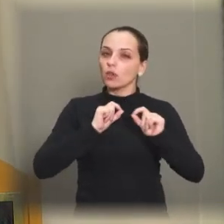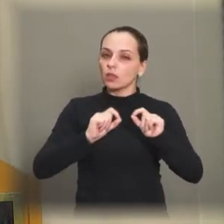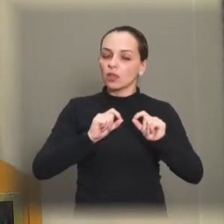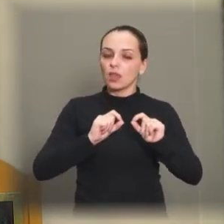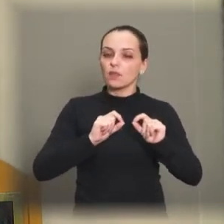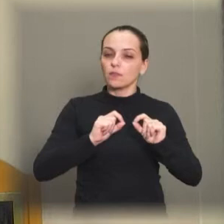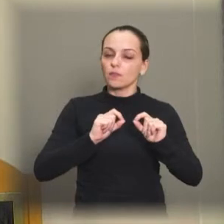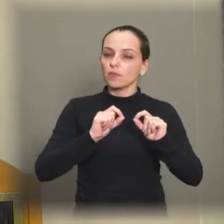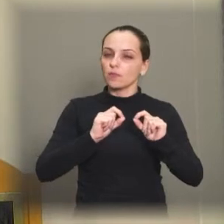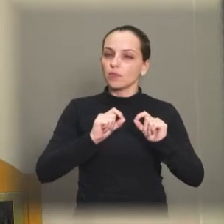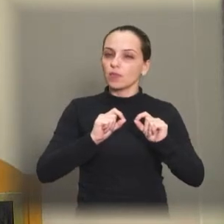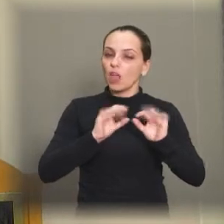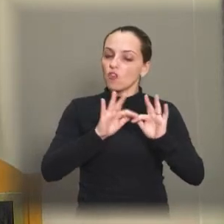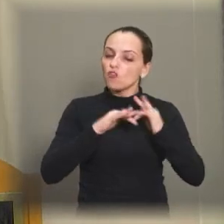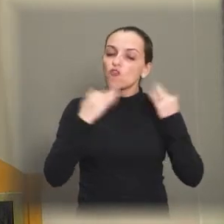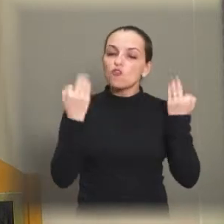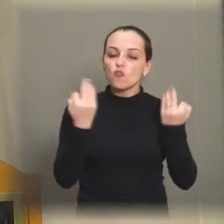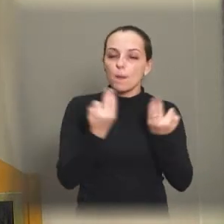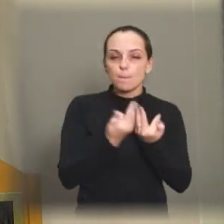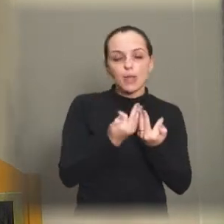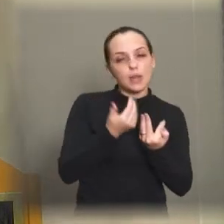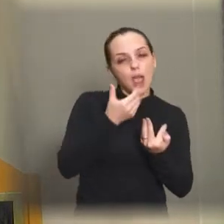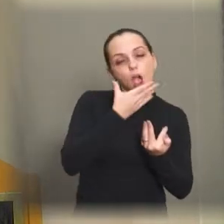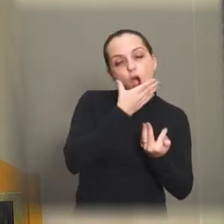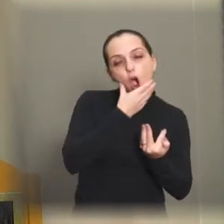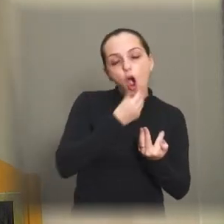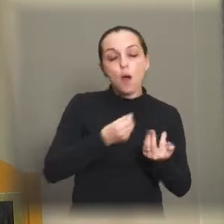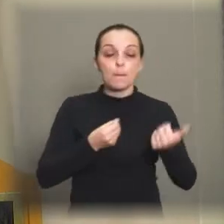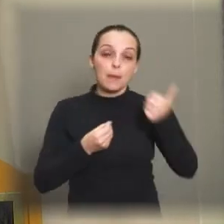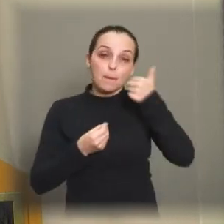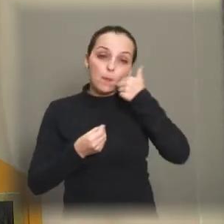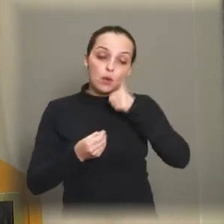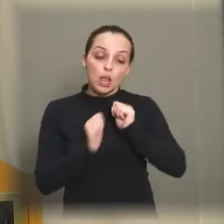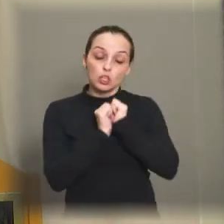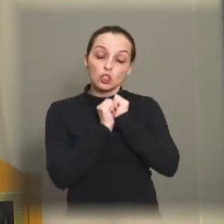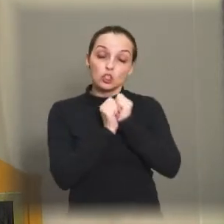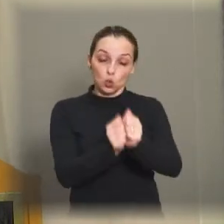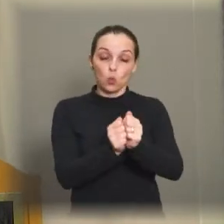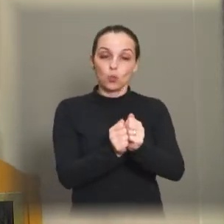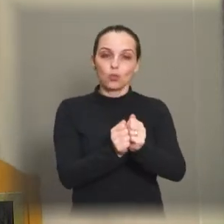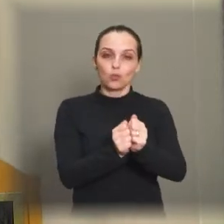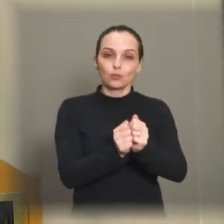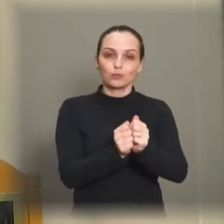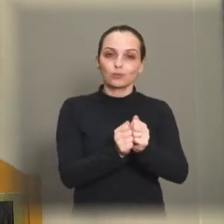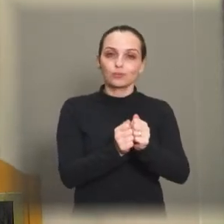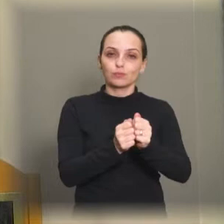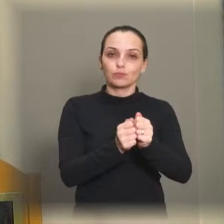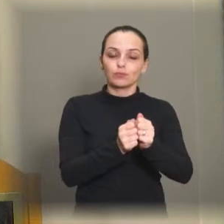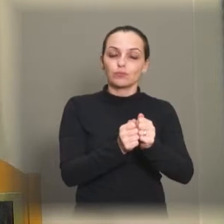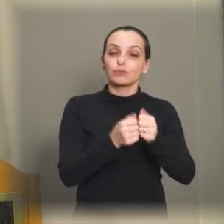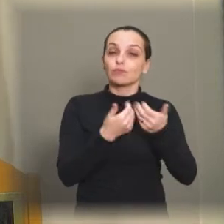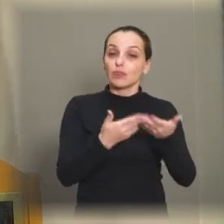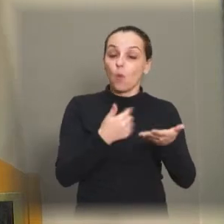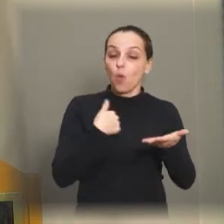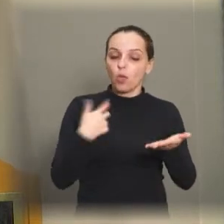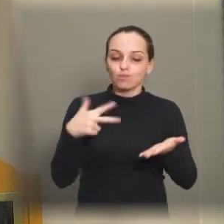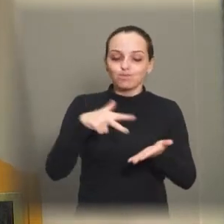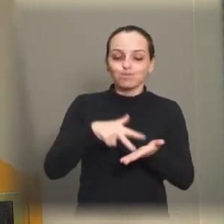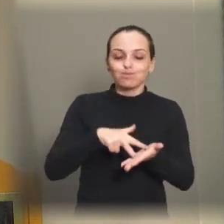fala especificamente da composição de família, homem e mulher. E aí, longe de mim aqui,